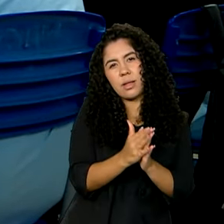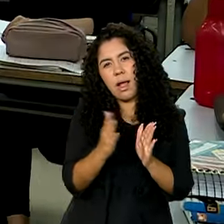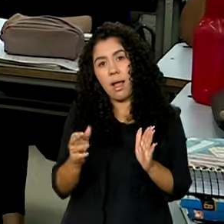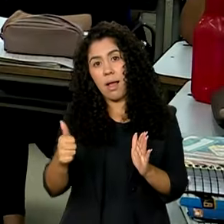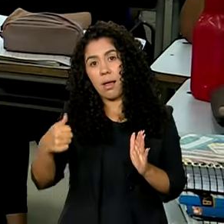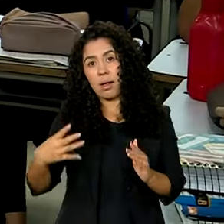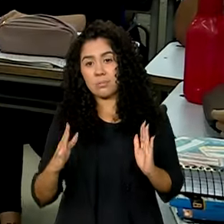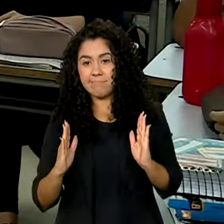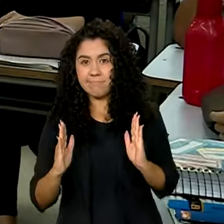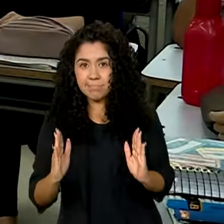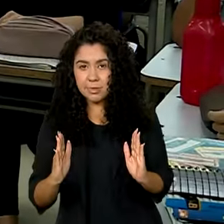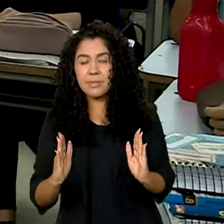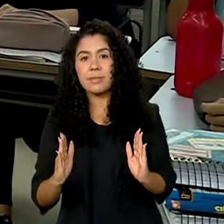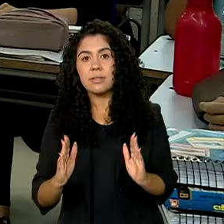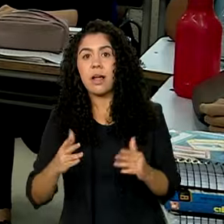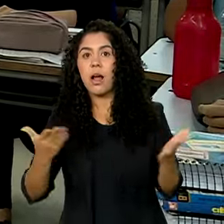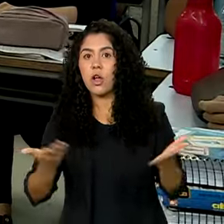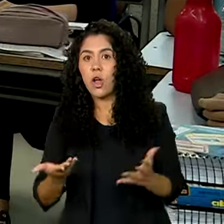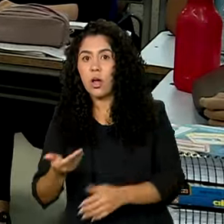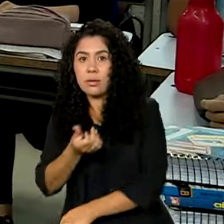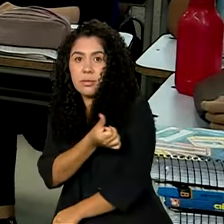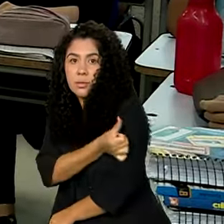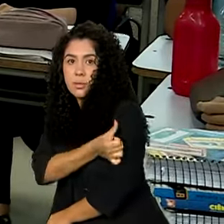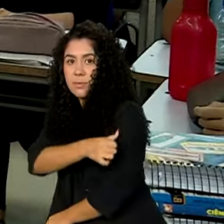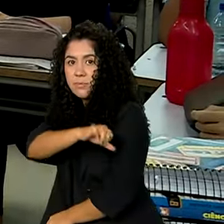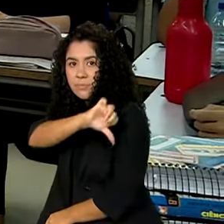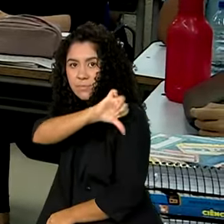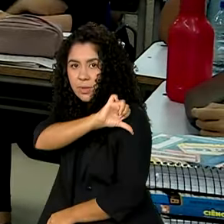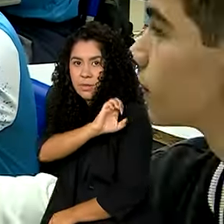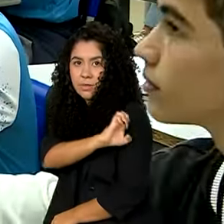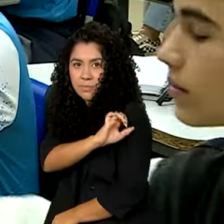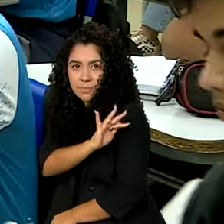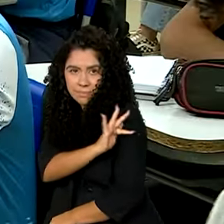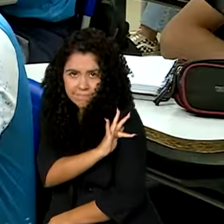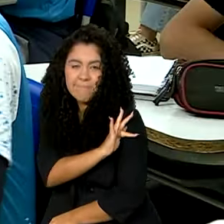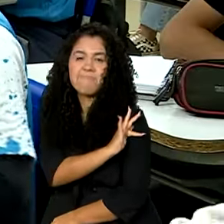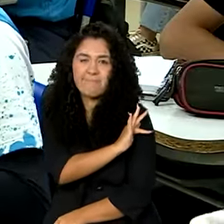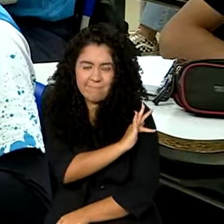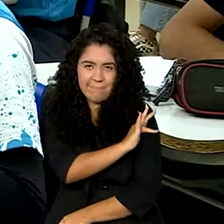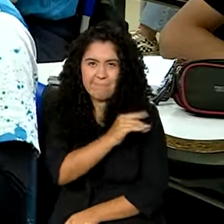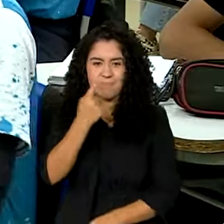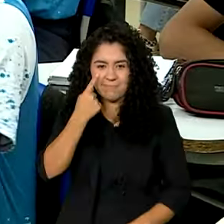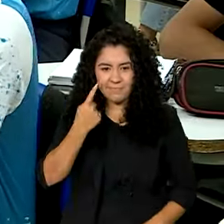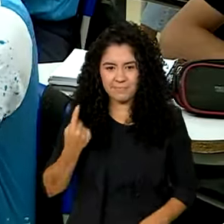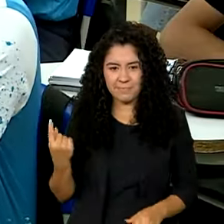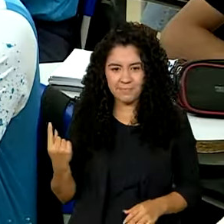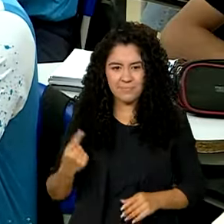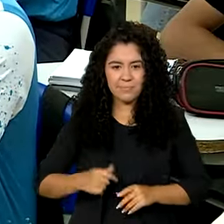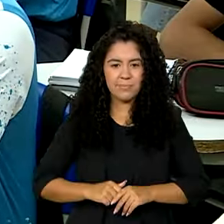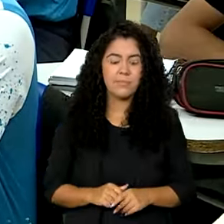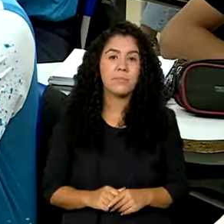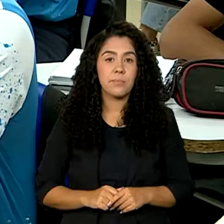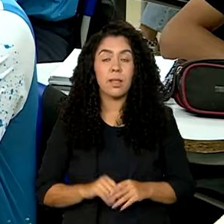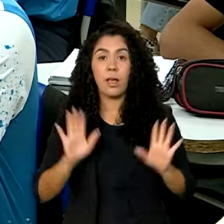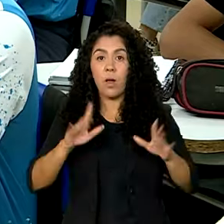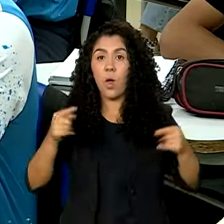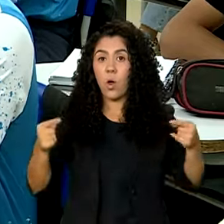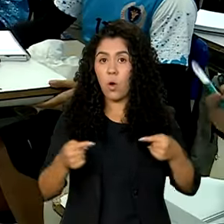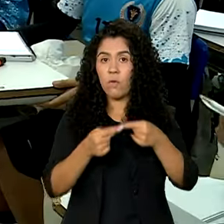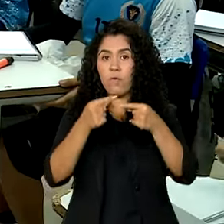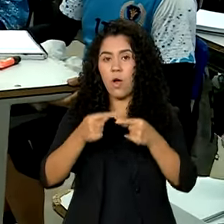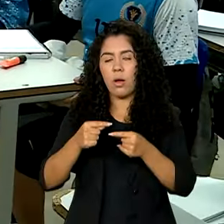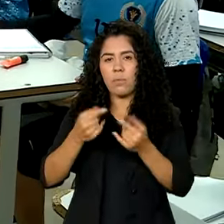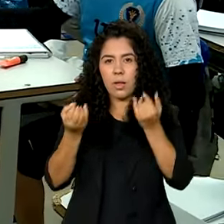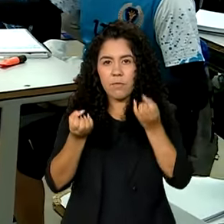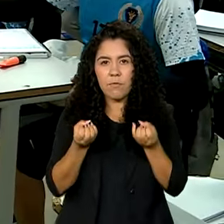idade e estão nos anos finais do ensino fundamental, do sexto ao nono. De acordo com o IDEB,